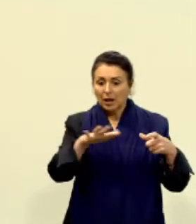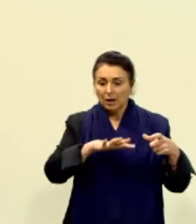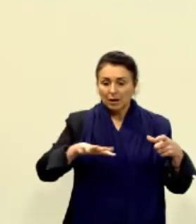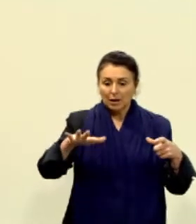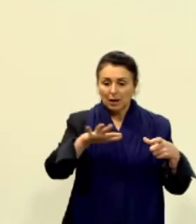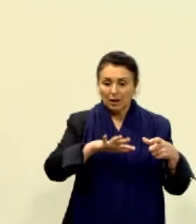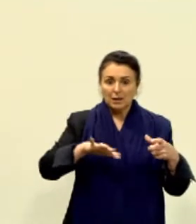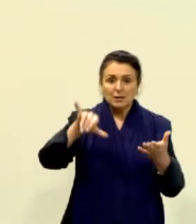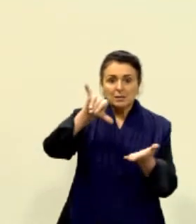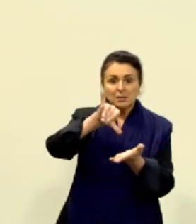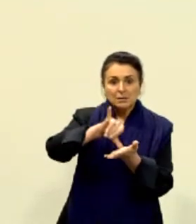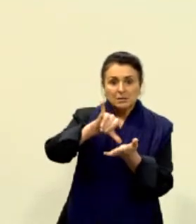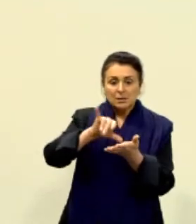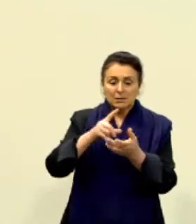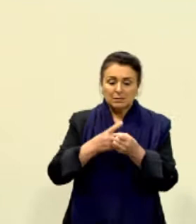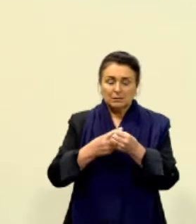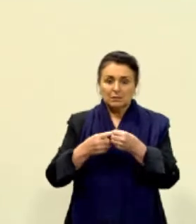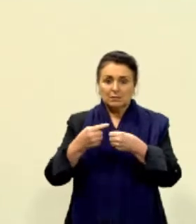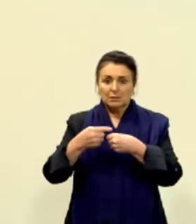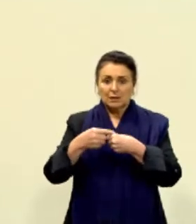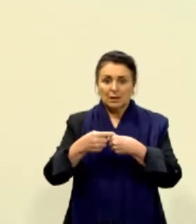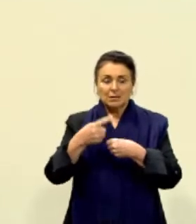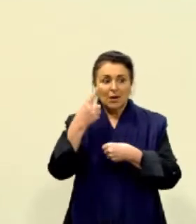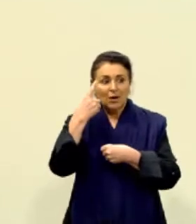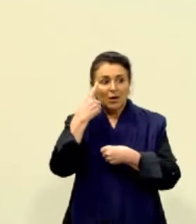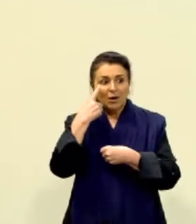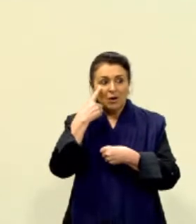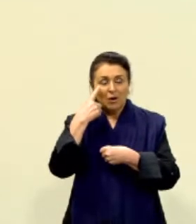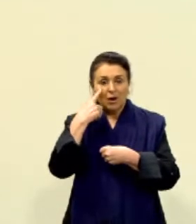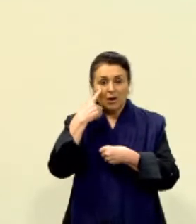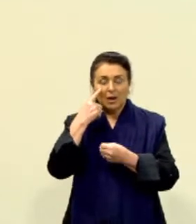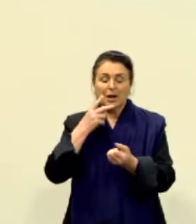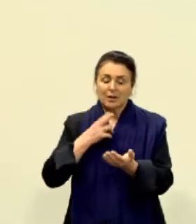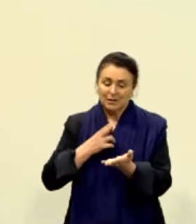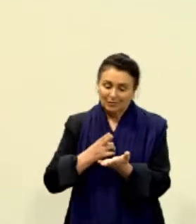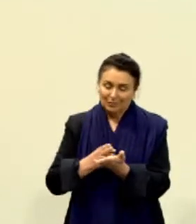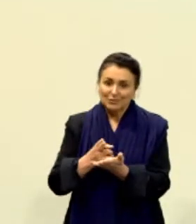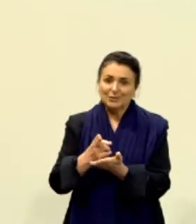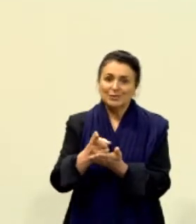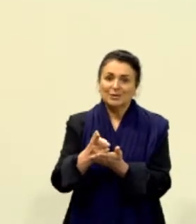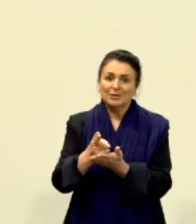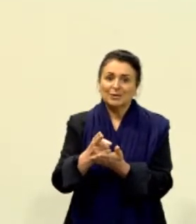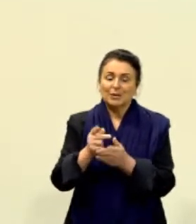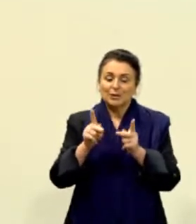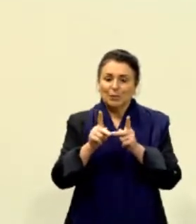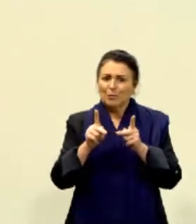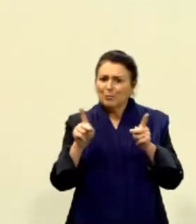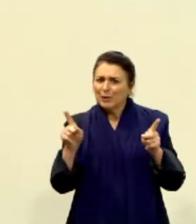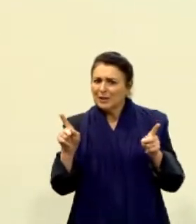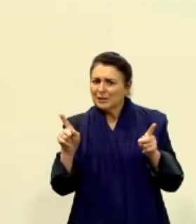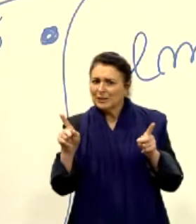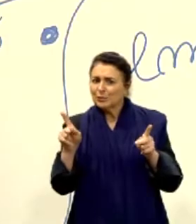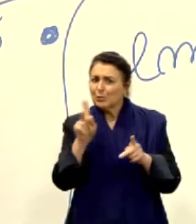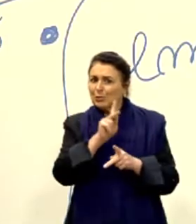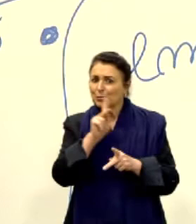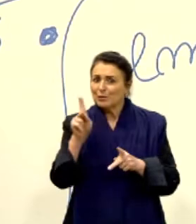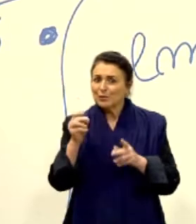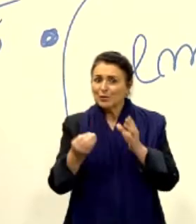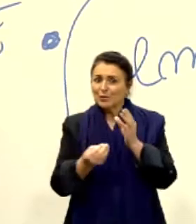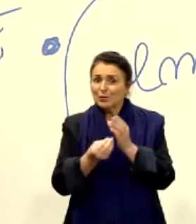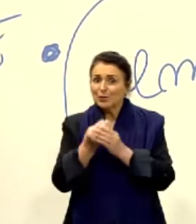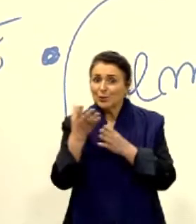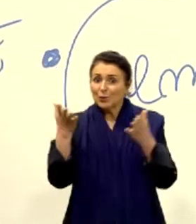centrais da cidade. Olha aqui, gente. E aí, continua, tá? Isso aqui foi um periodozinho que eu criei agora.